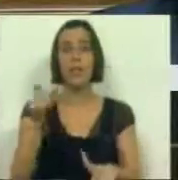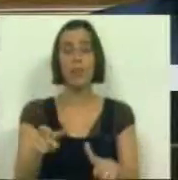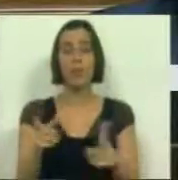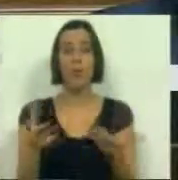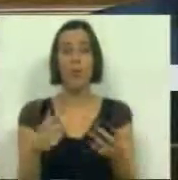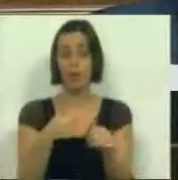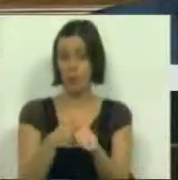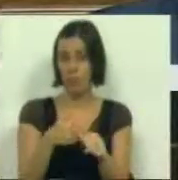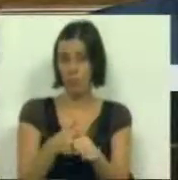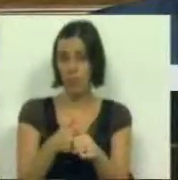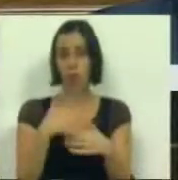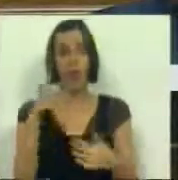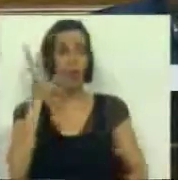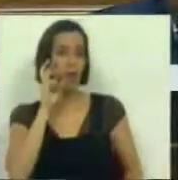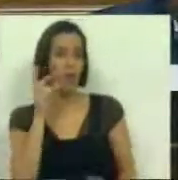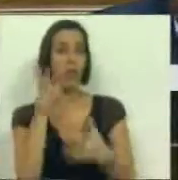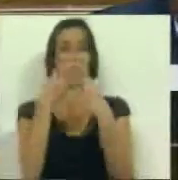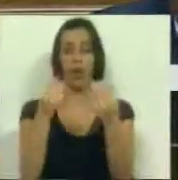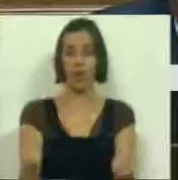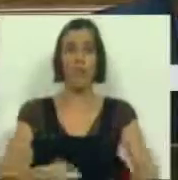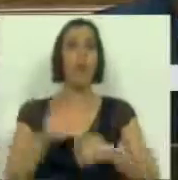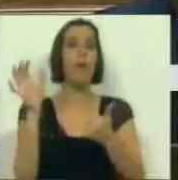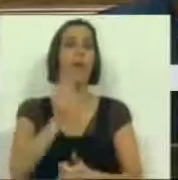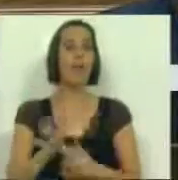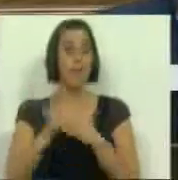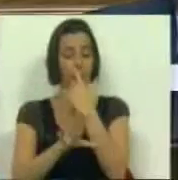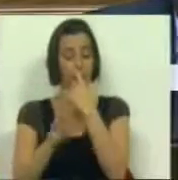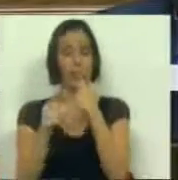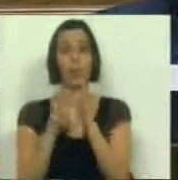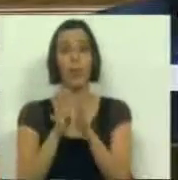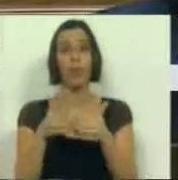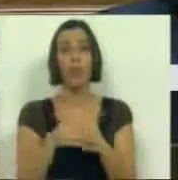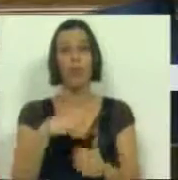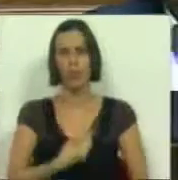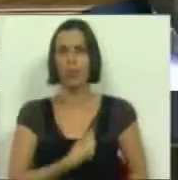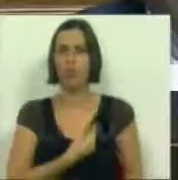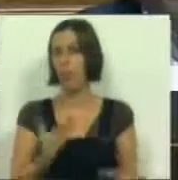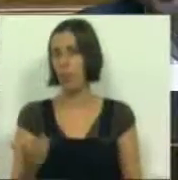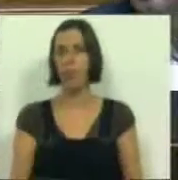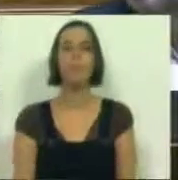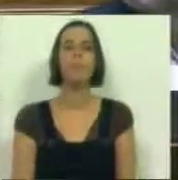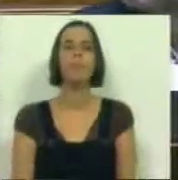serão acompanhados, ouvidos, resolvidos da melhor forma. Foi todo este processo que nos preocupou.